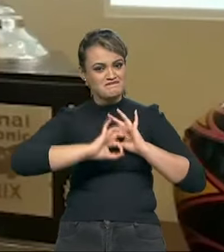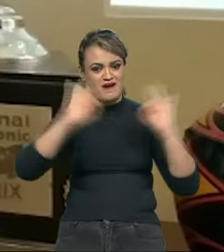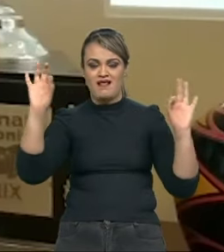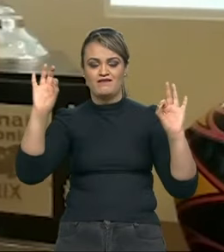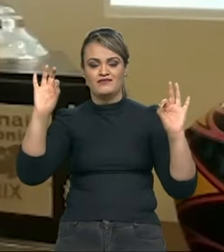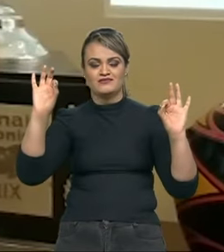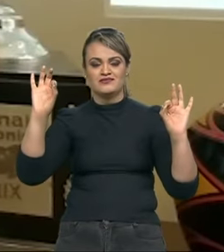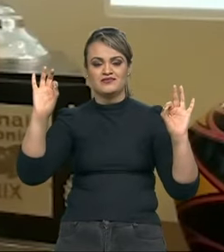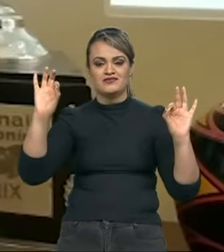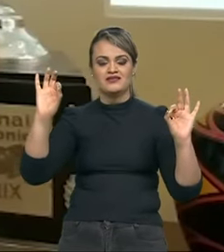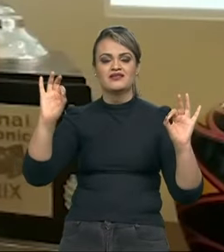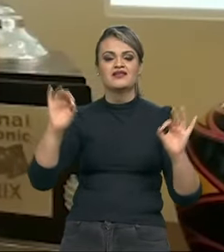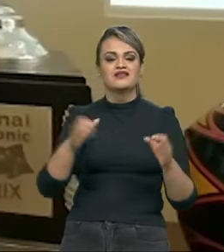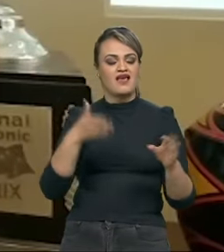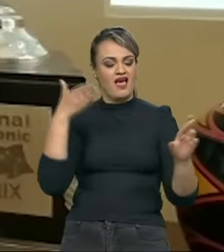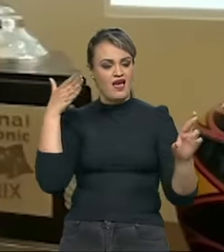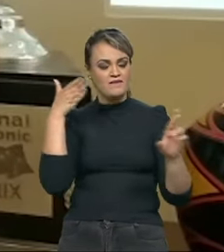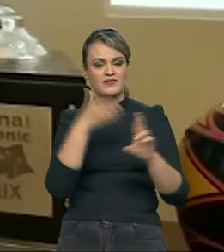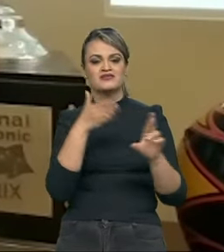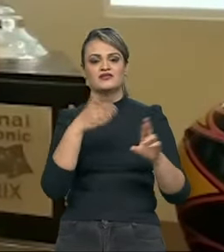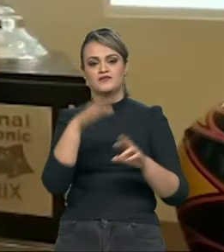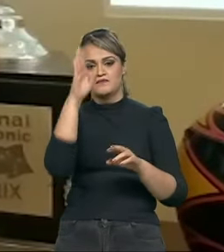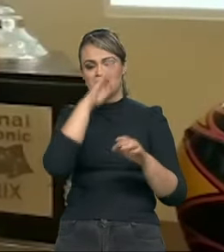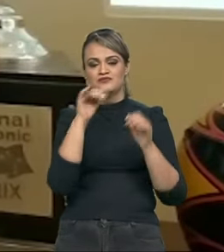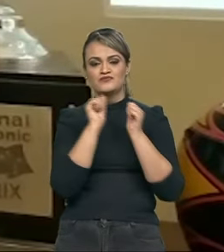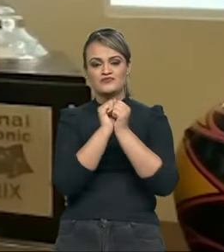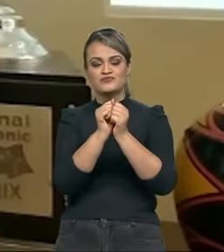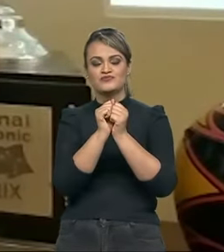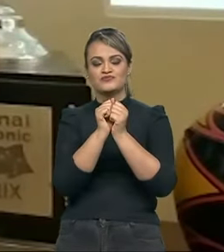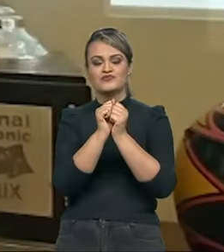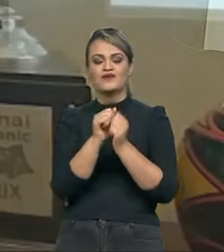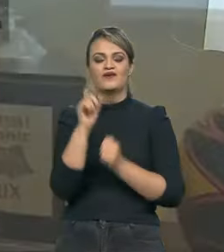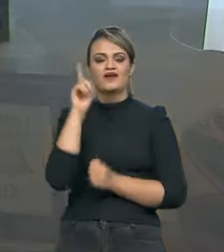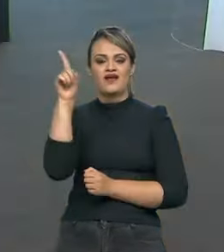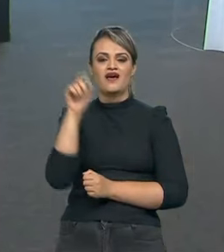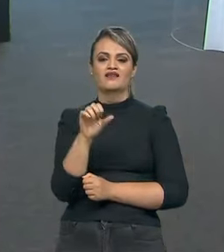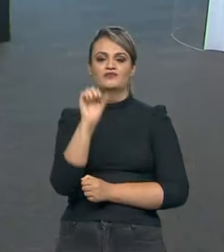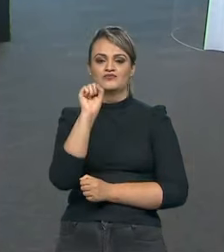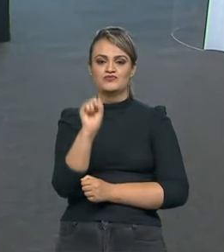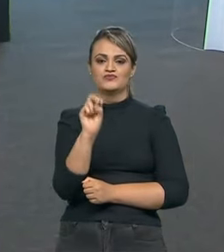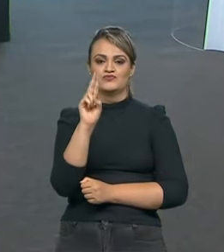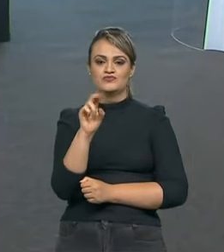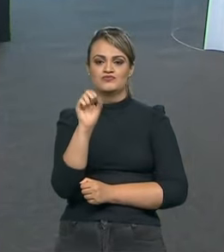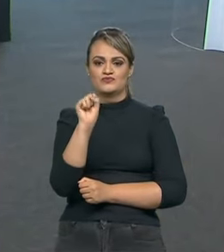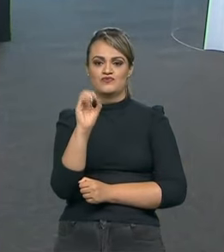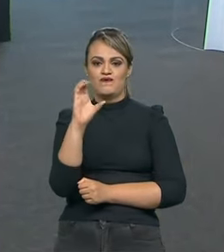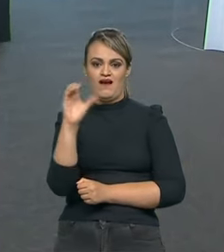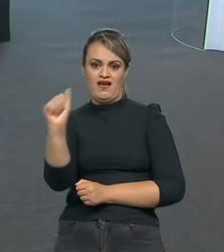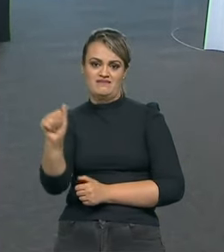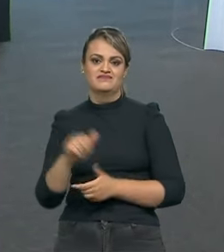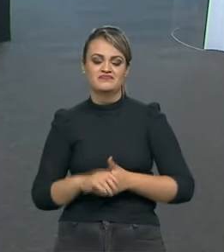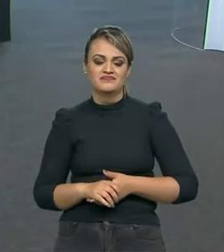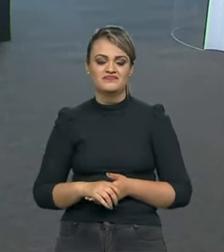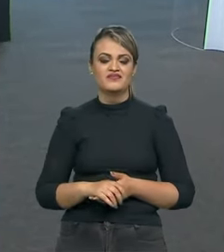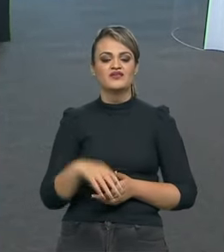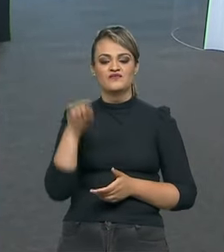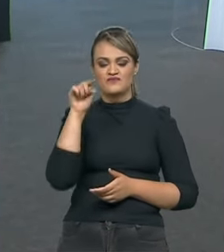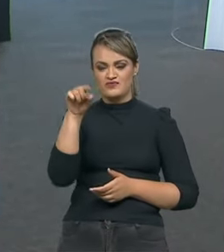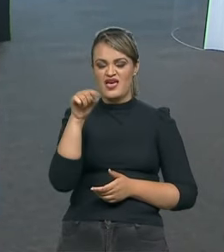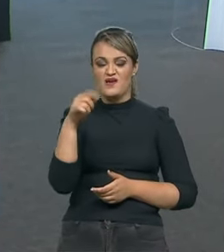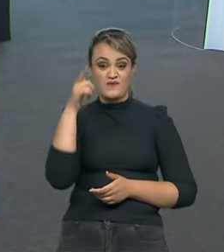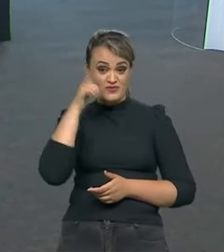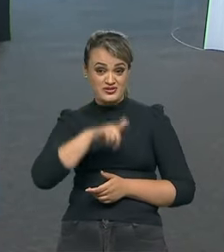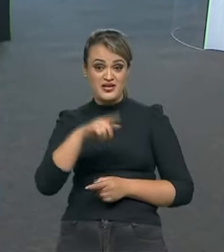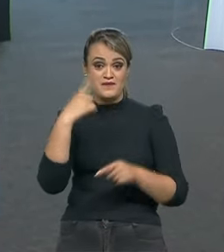poder representar o Brasil junto com você naquele pódio em Suzuka. Você é responsável pelo meu